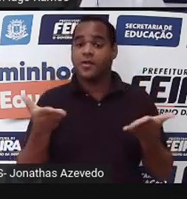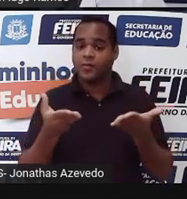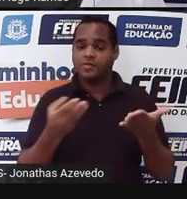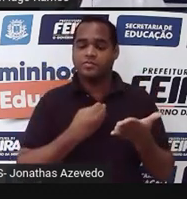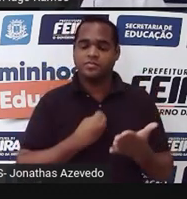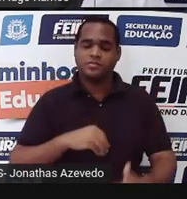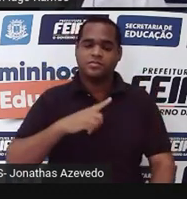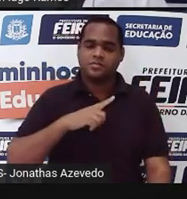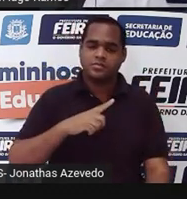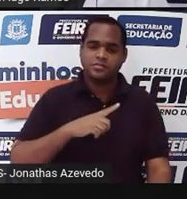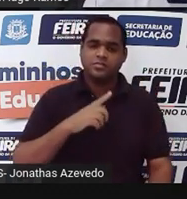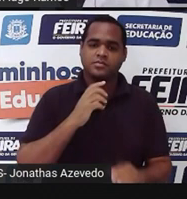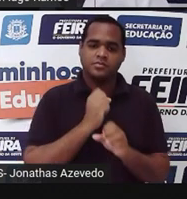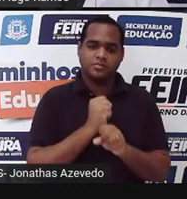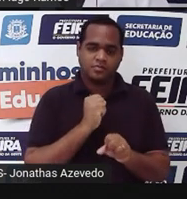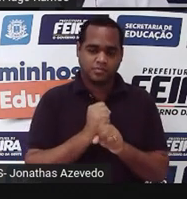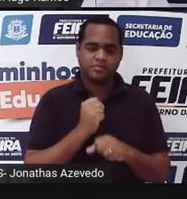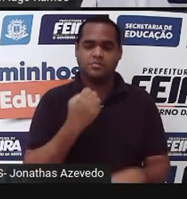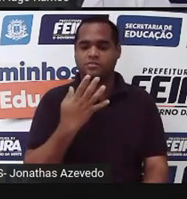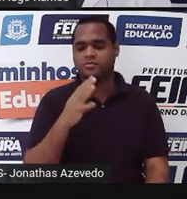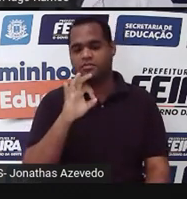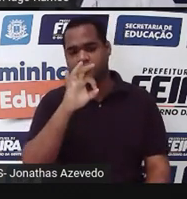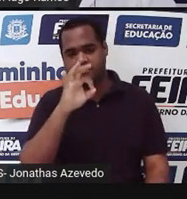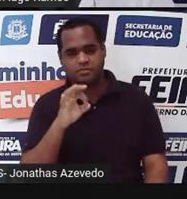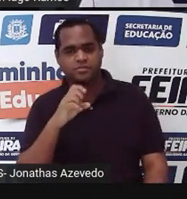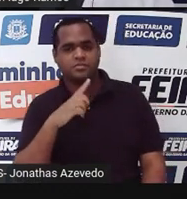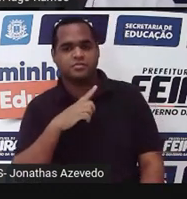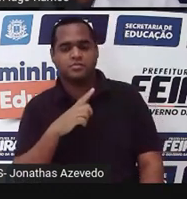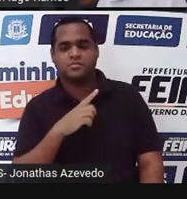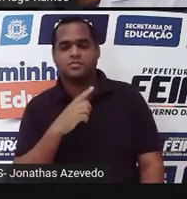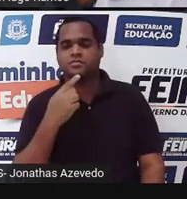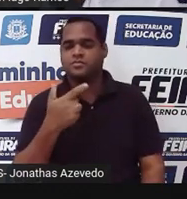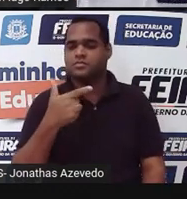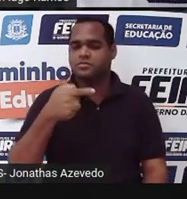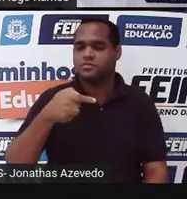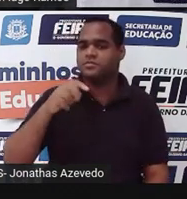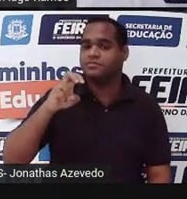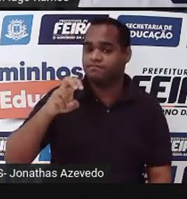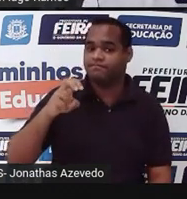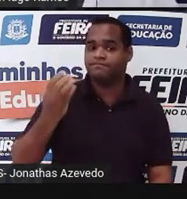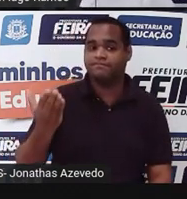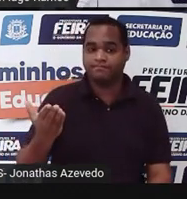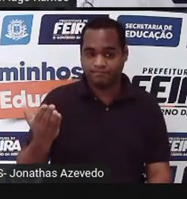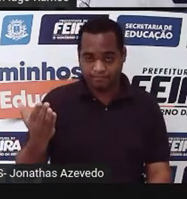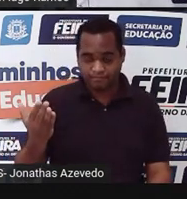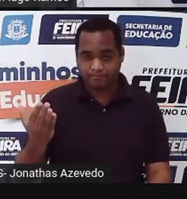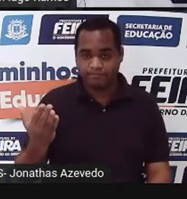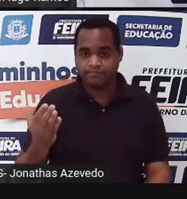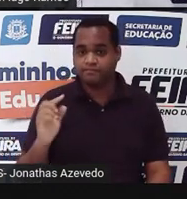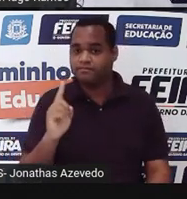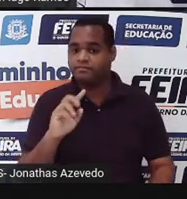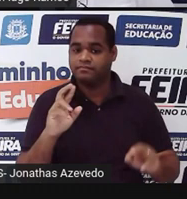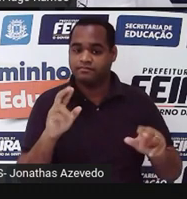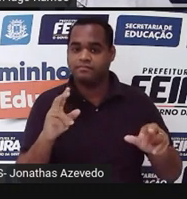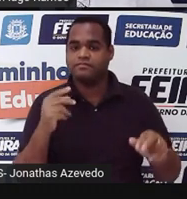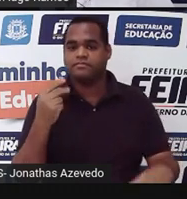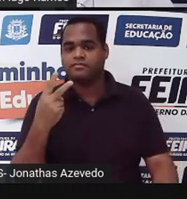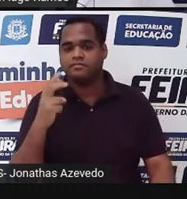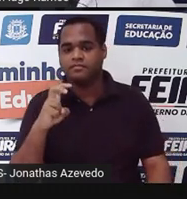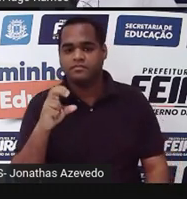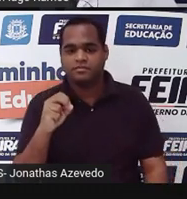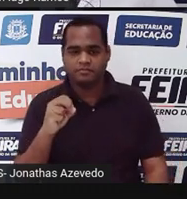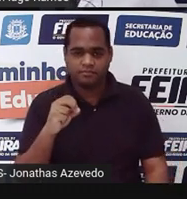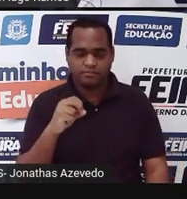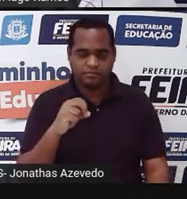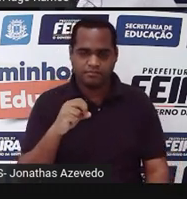eu tenho que calcular 40% de 275. E não de 250, tá?